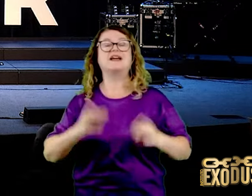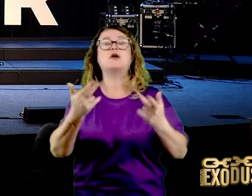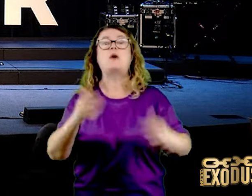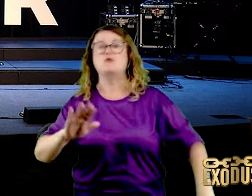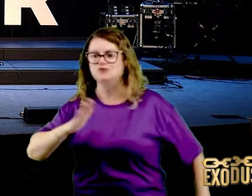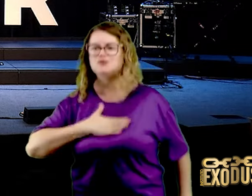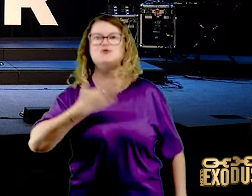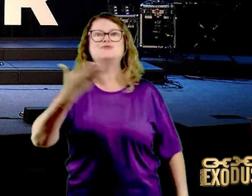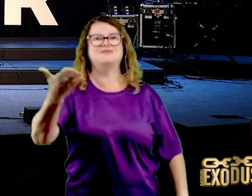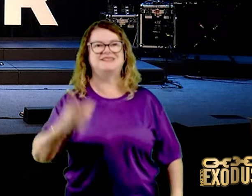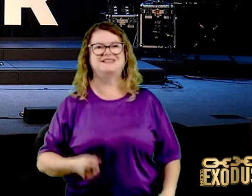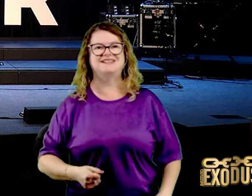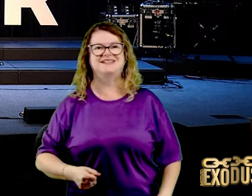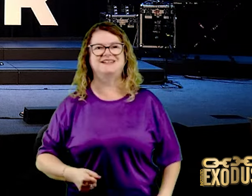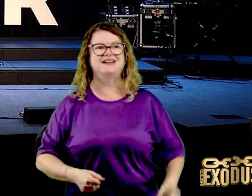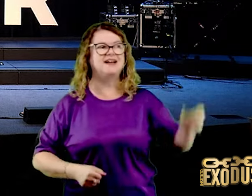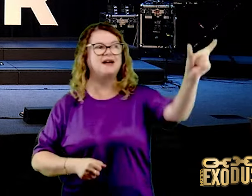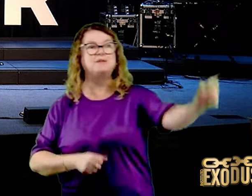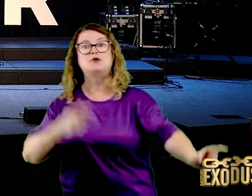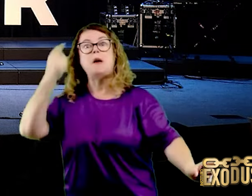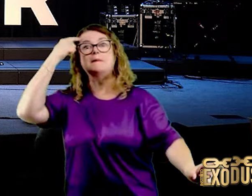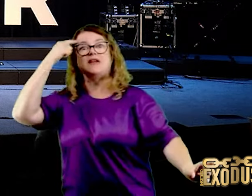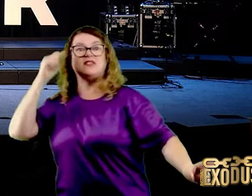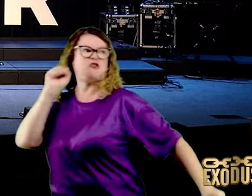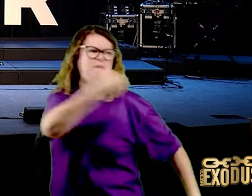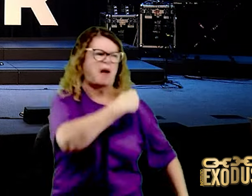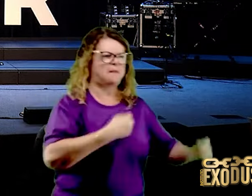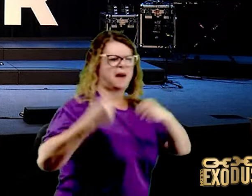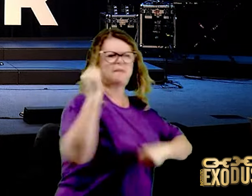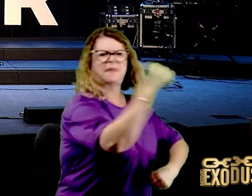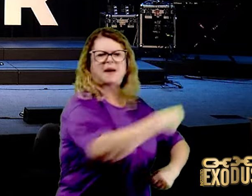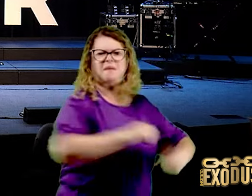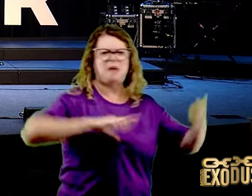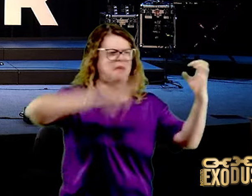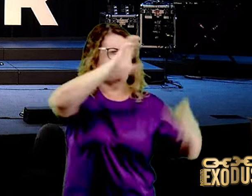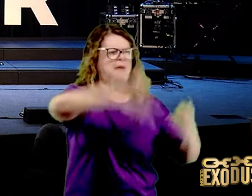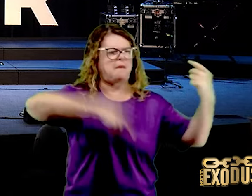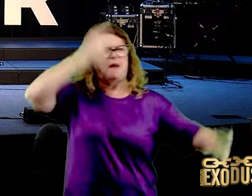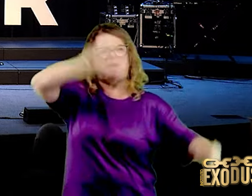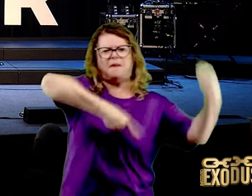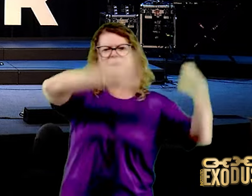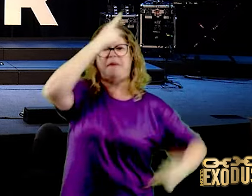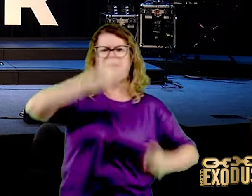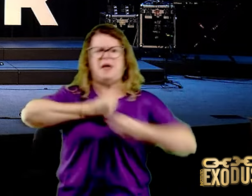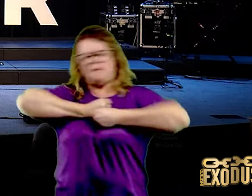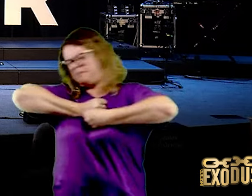eu vou orar e vou te abençoar. Quando todo mundo quiser que você perca o controle,